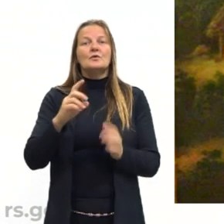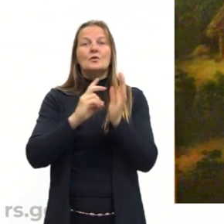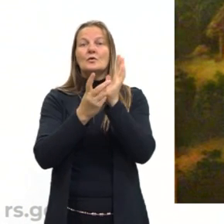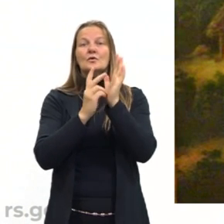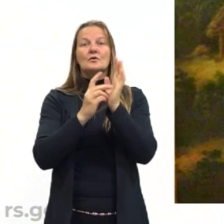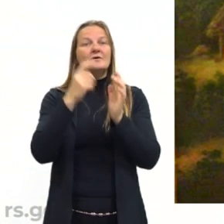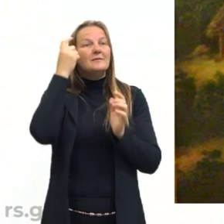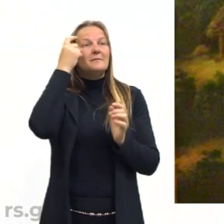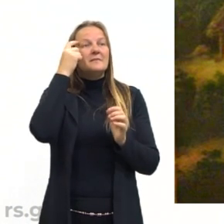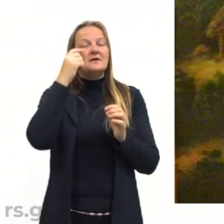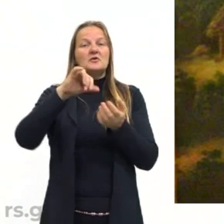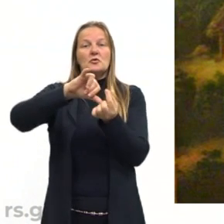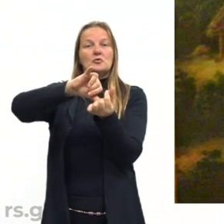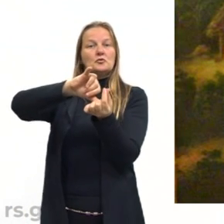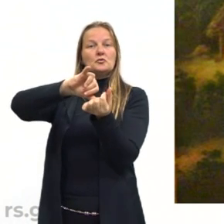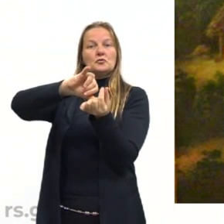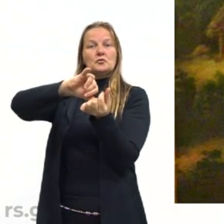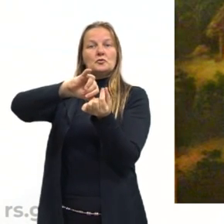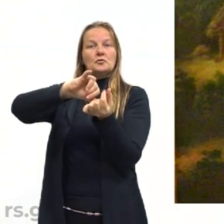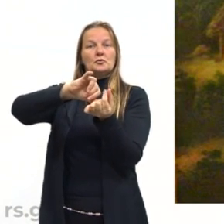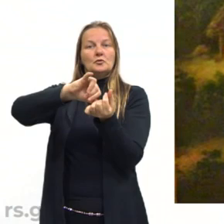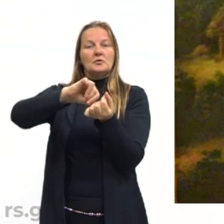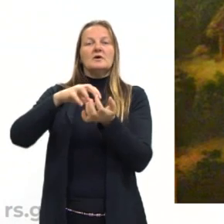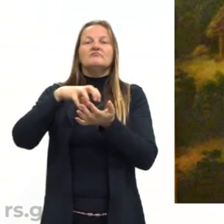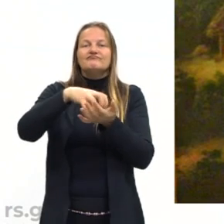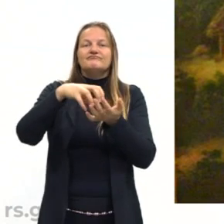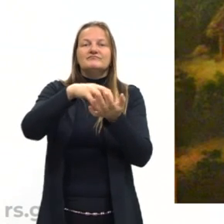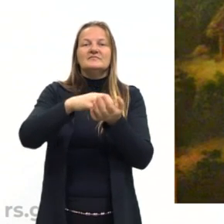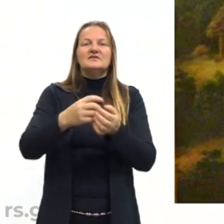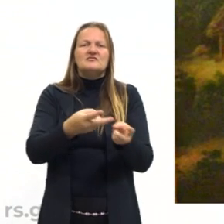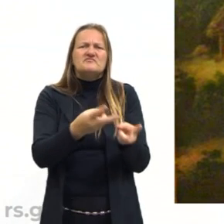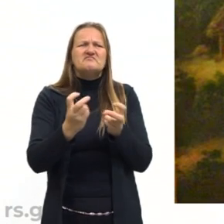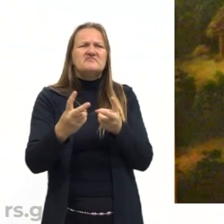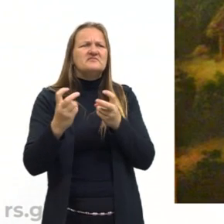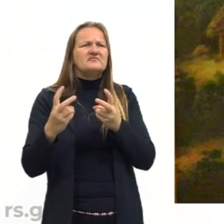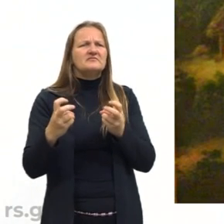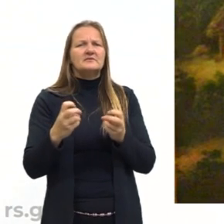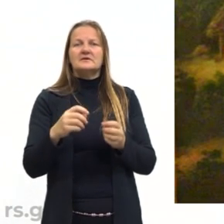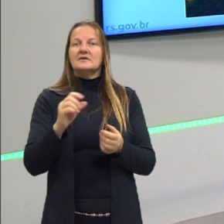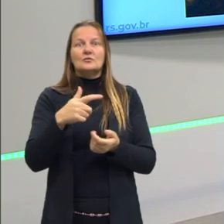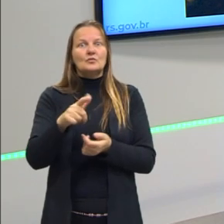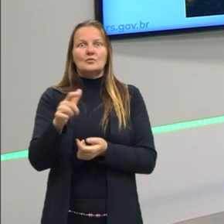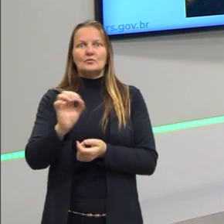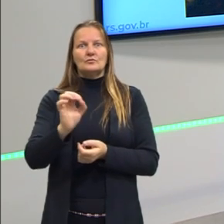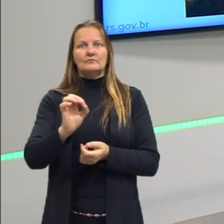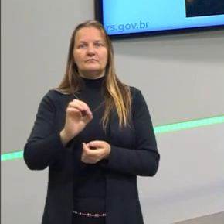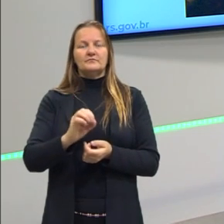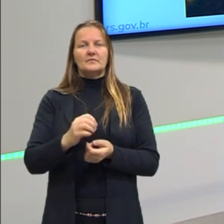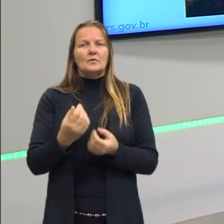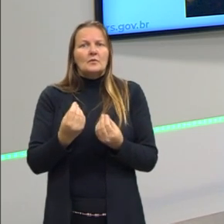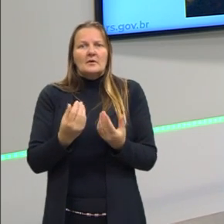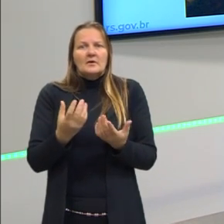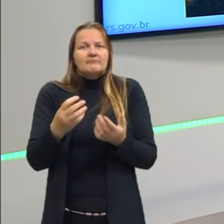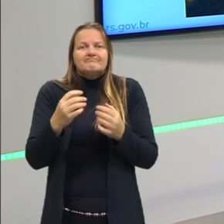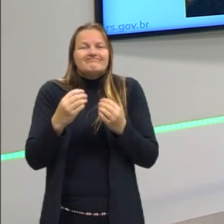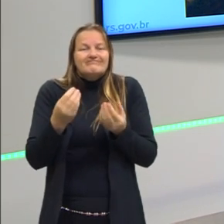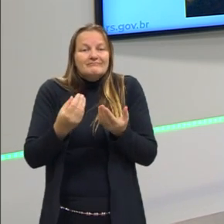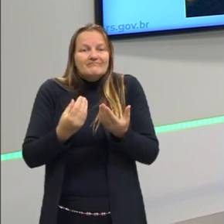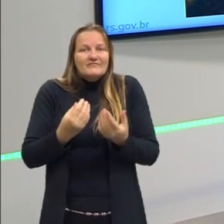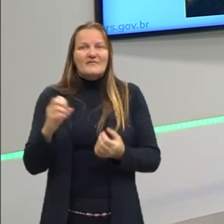mentalidade capitalista, colonialista, extrativista, e eles não tinham nada a ganhar com essa colonização.